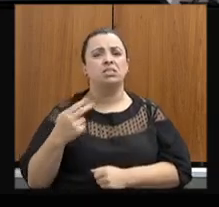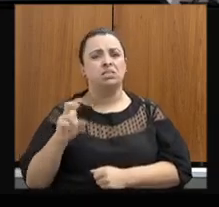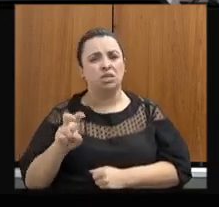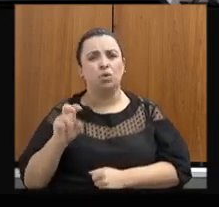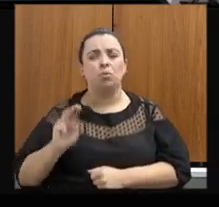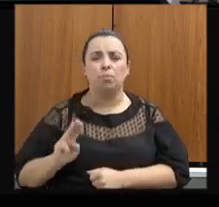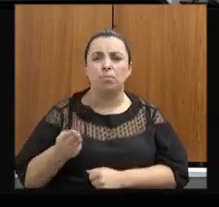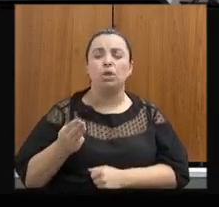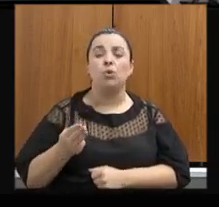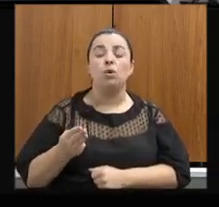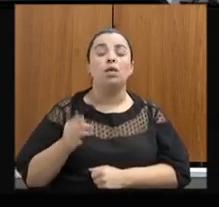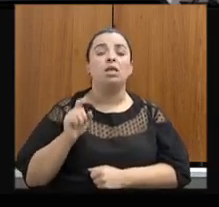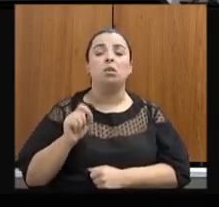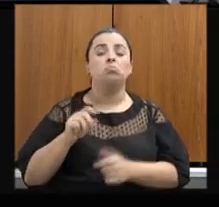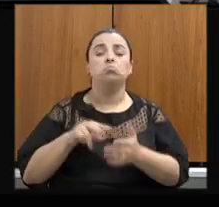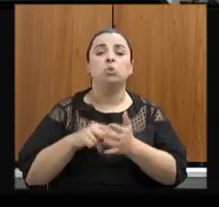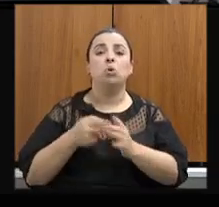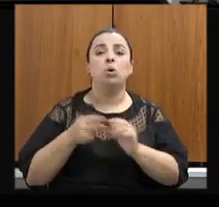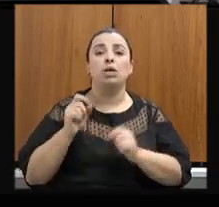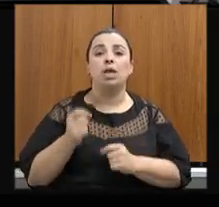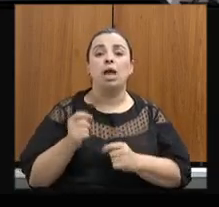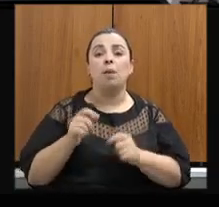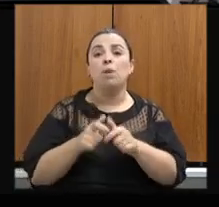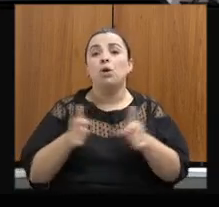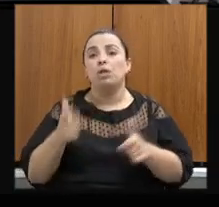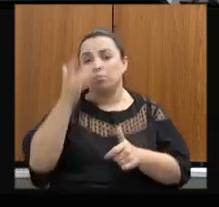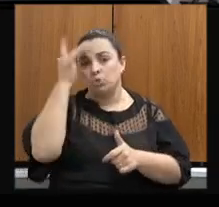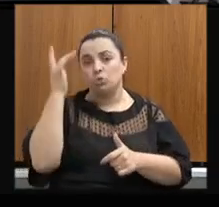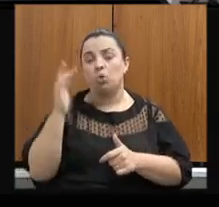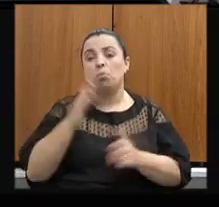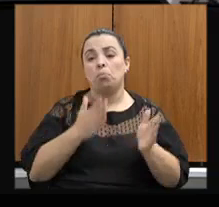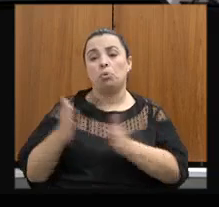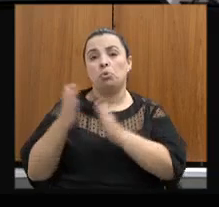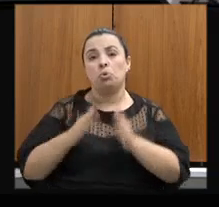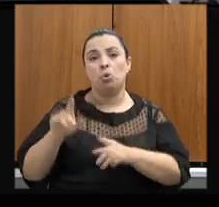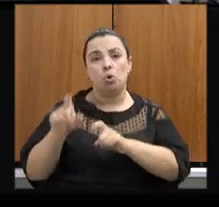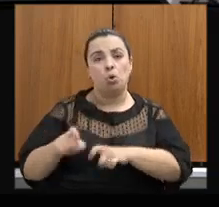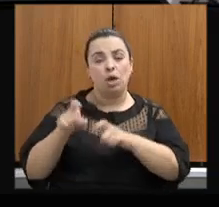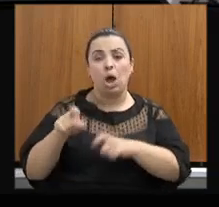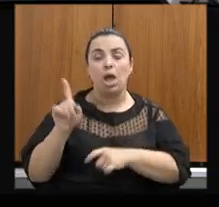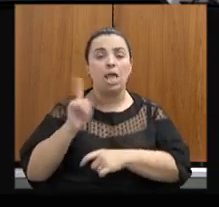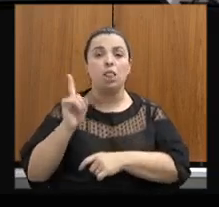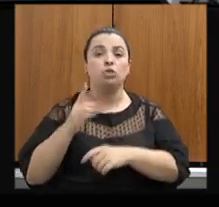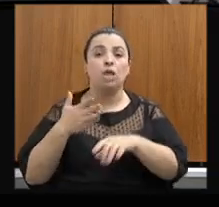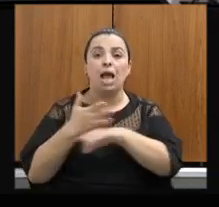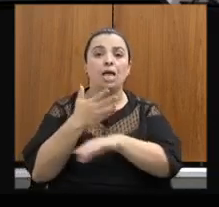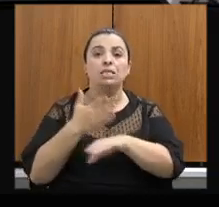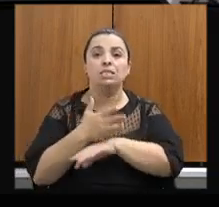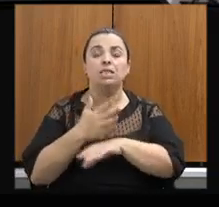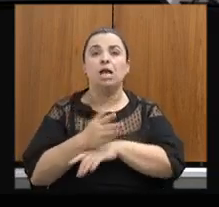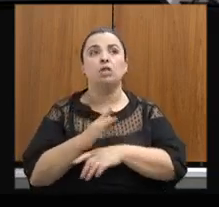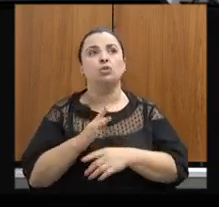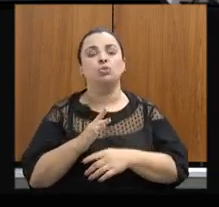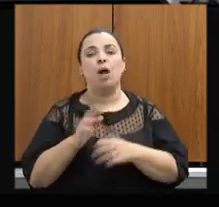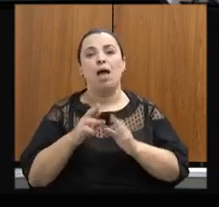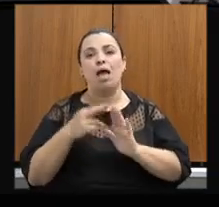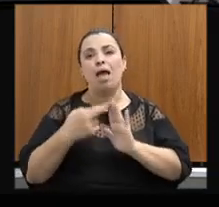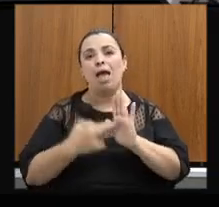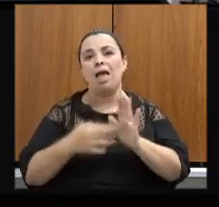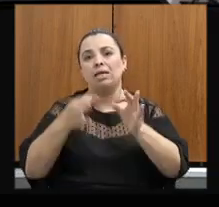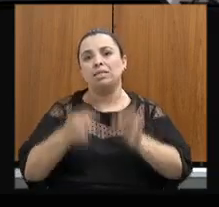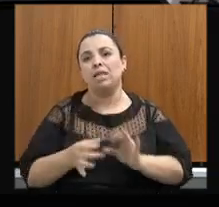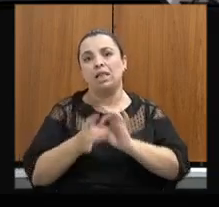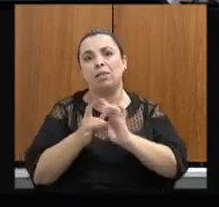parte produtores rurais médios e pequenos sem acesso à autorização à regularidade do uso da água. E hoje